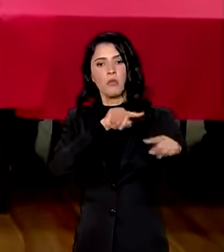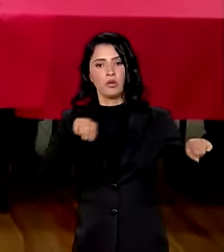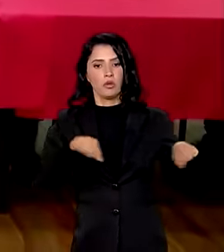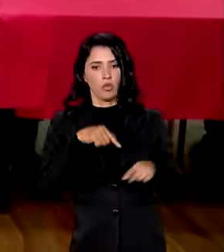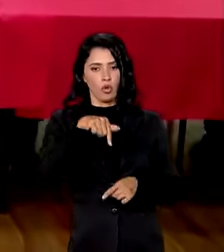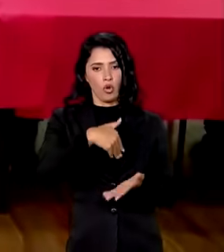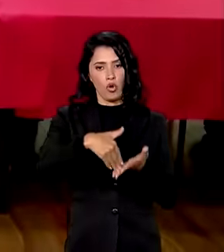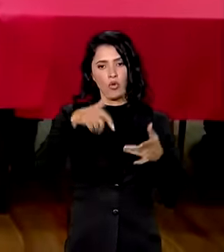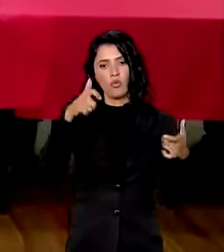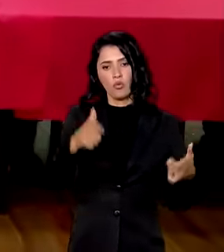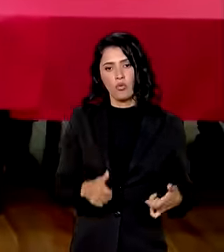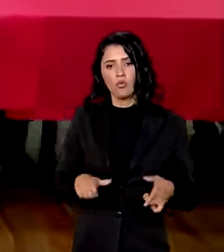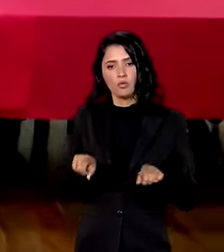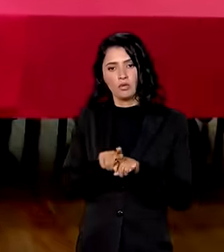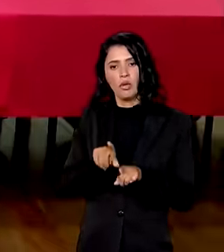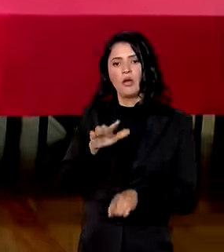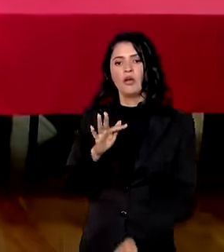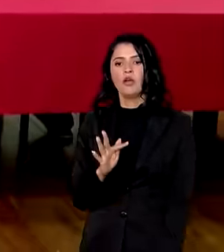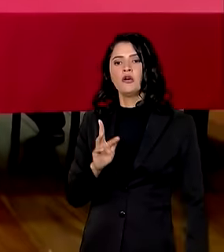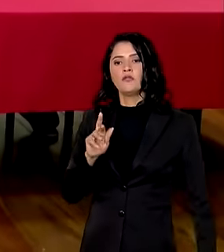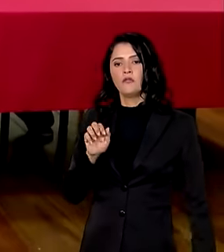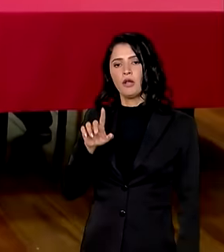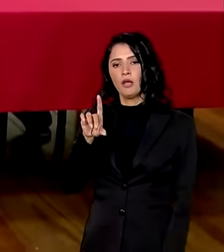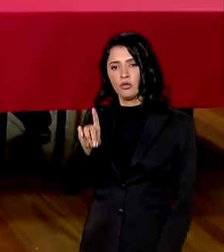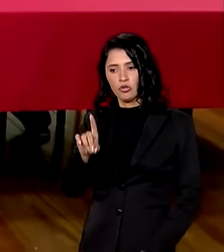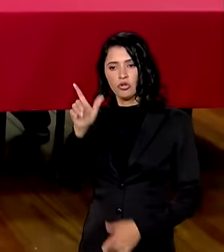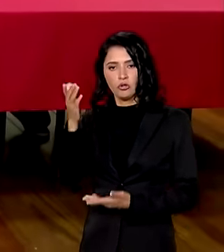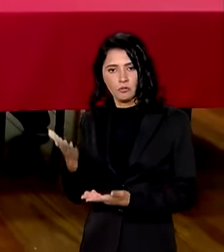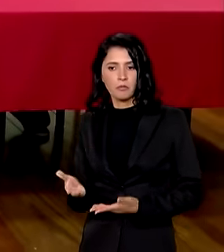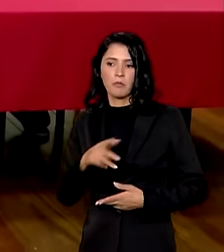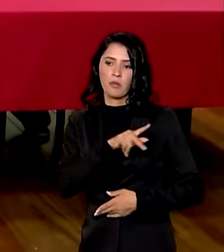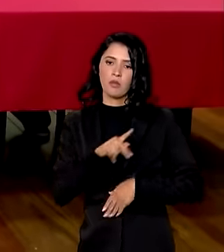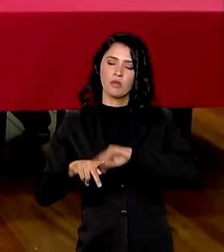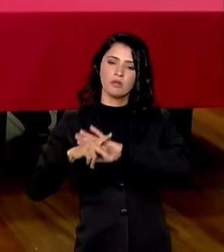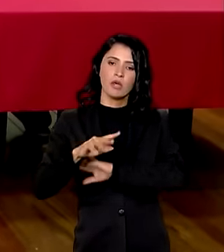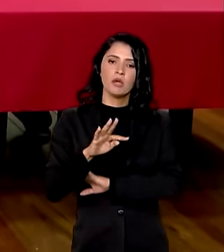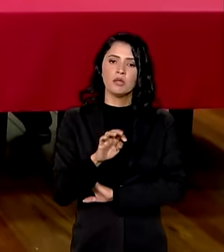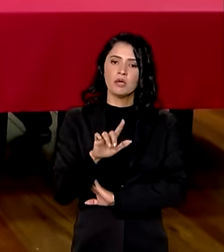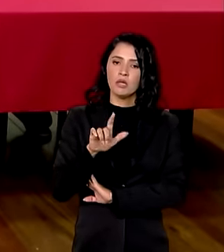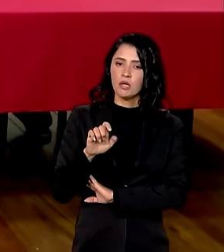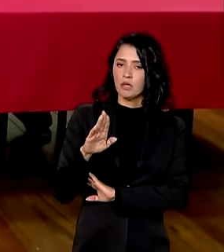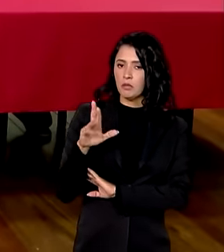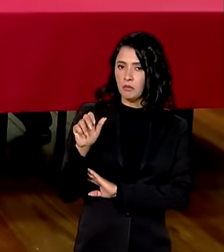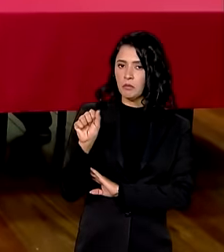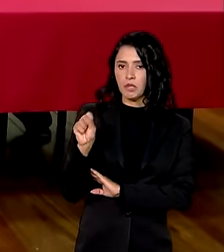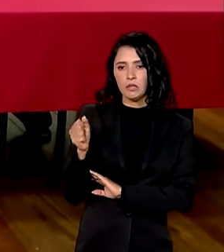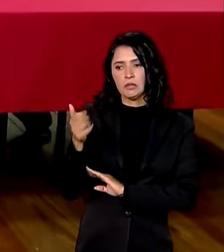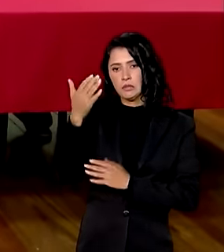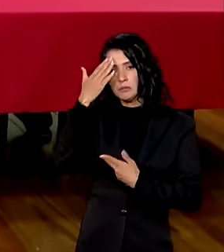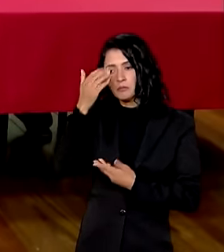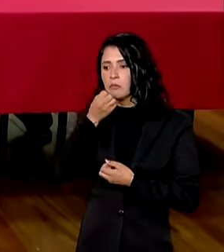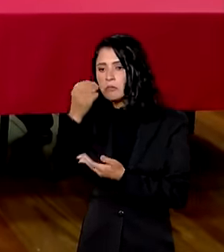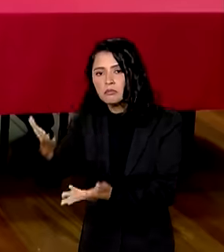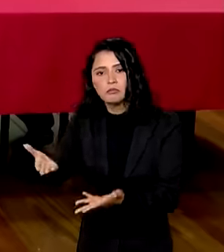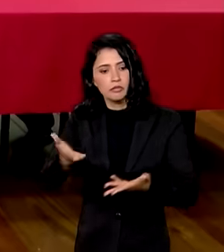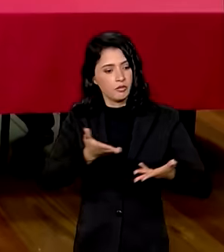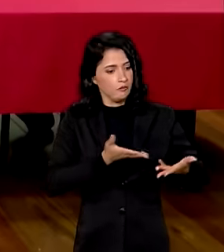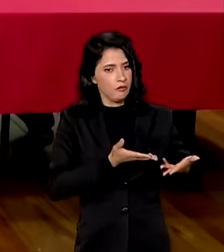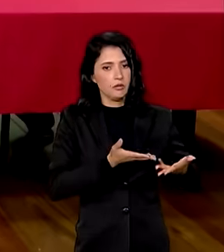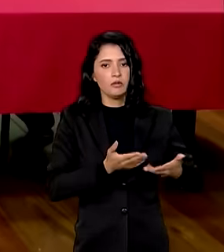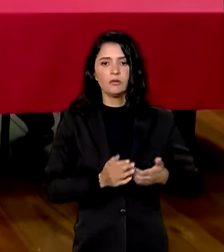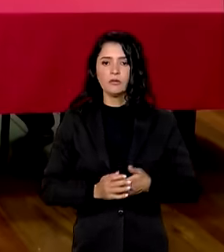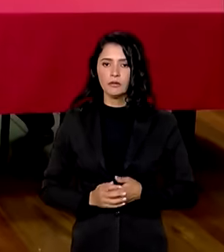e também o Fred Siqueira, presidente da Telebrás. Muito bem-vindo, Fred, para